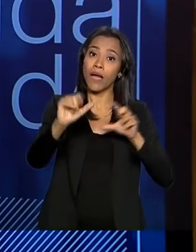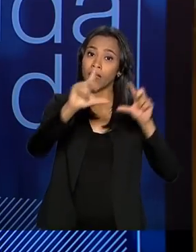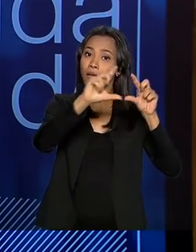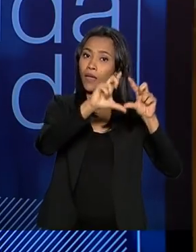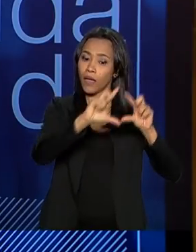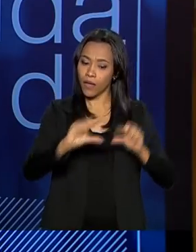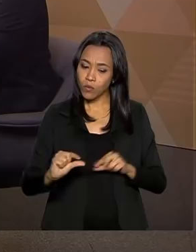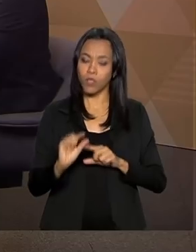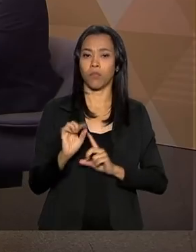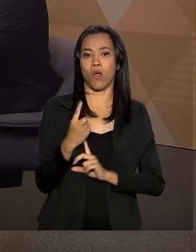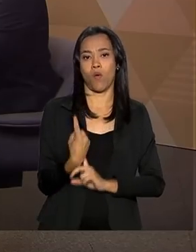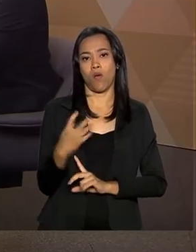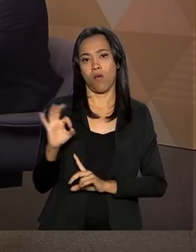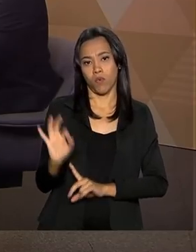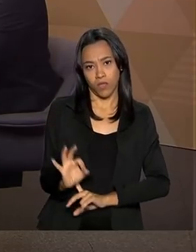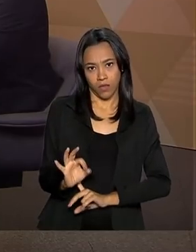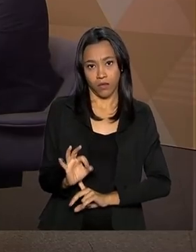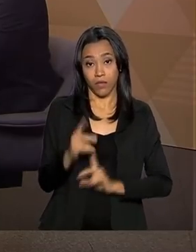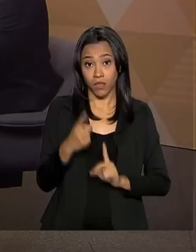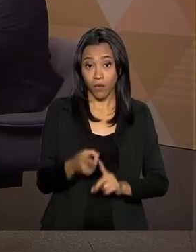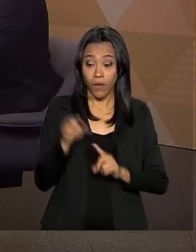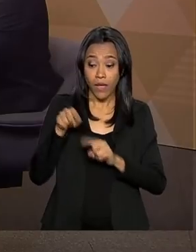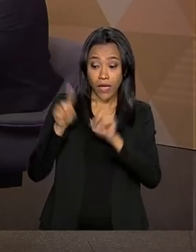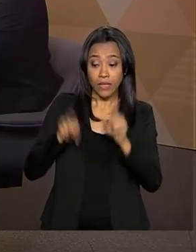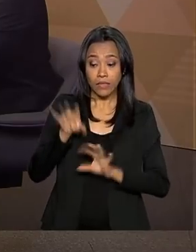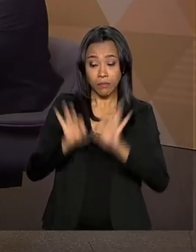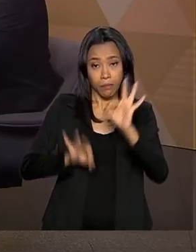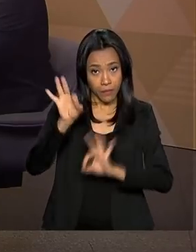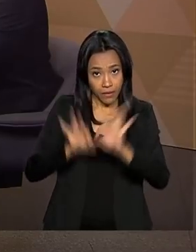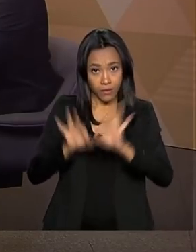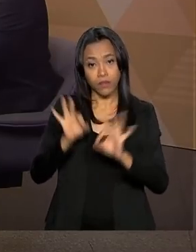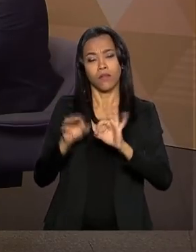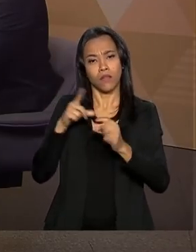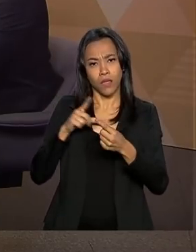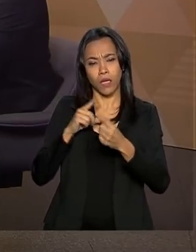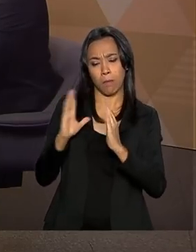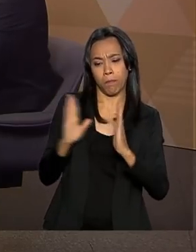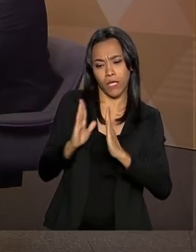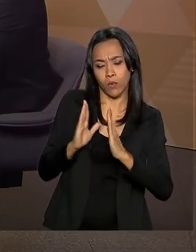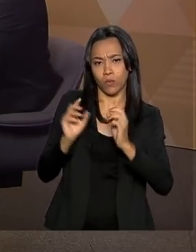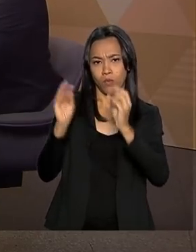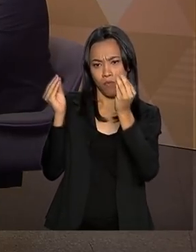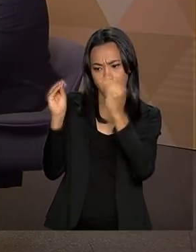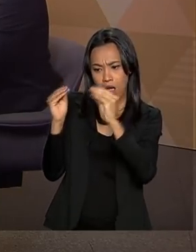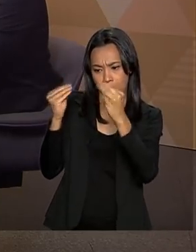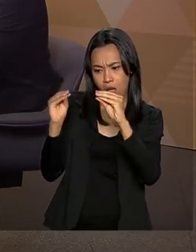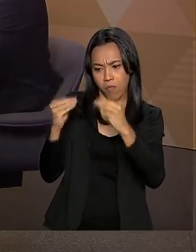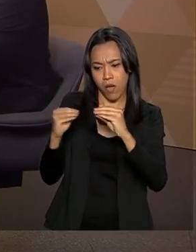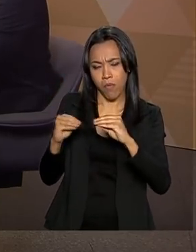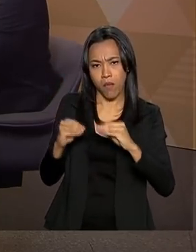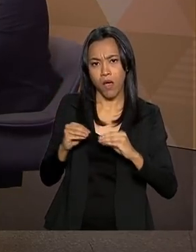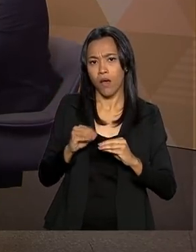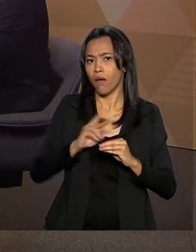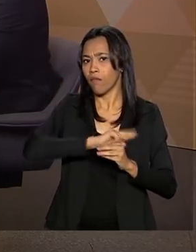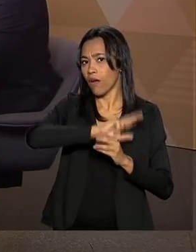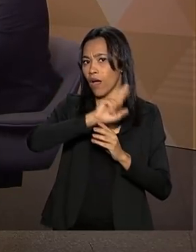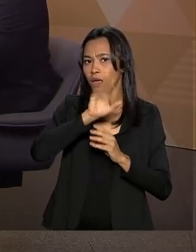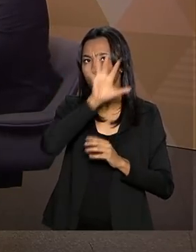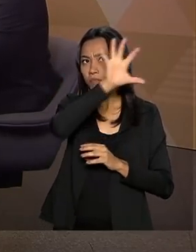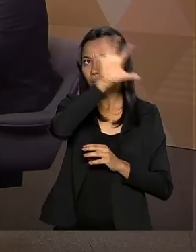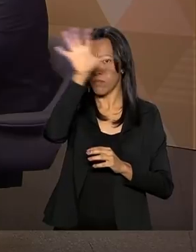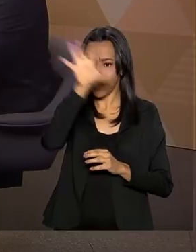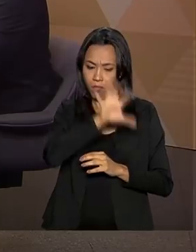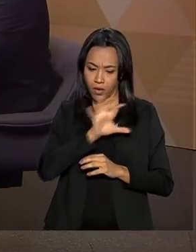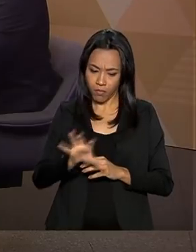é um conjunto de obras estimadas em valor, estimadas em prazo, para todas as regiões, várias regiões do país, não